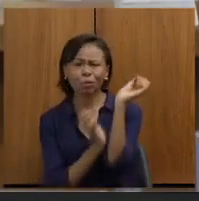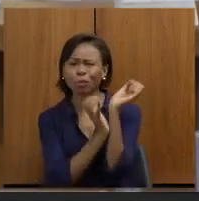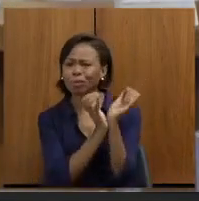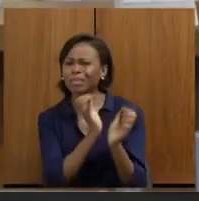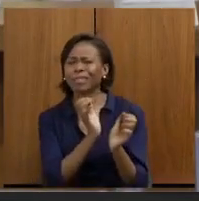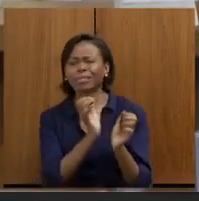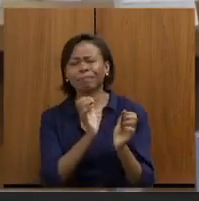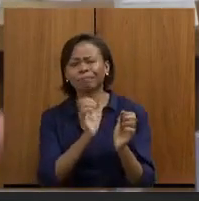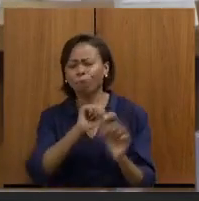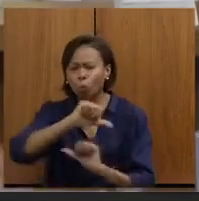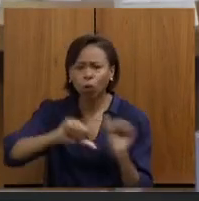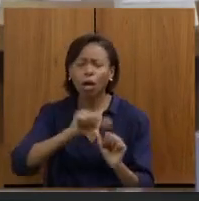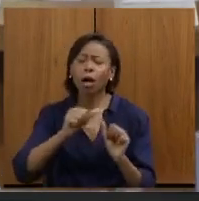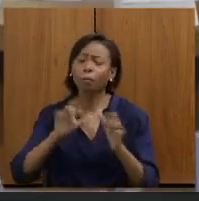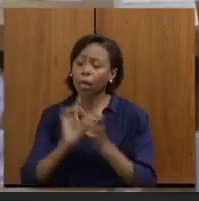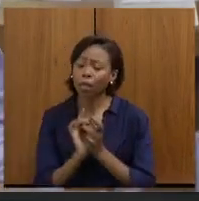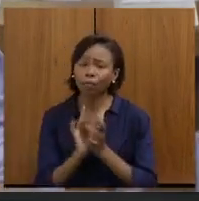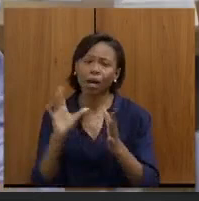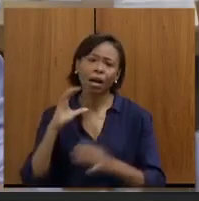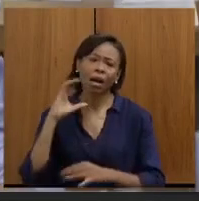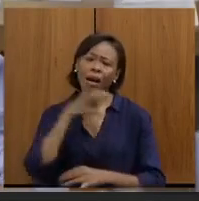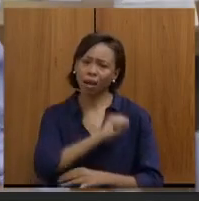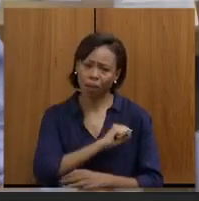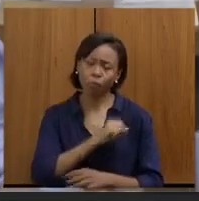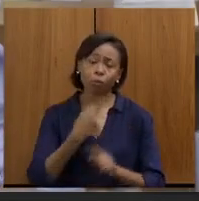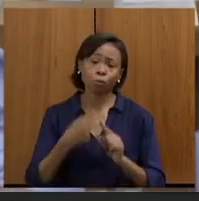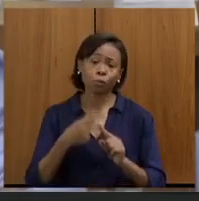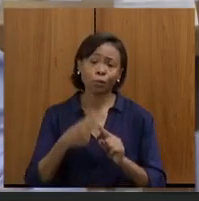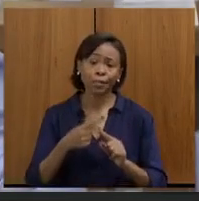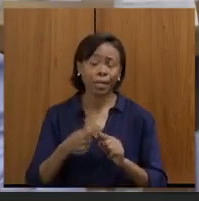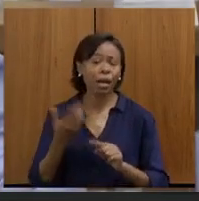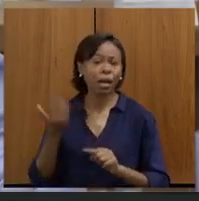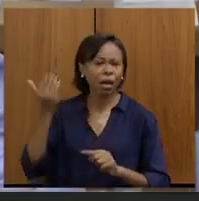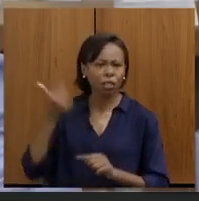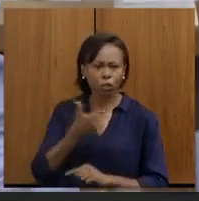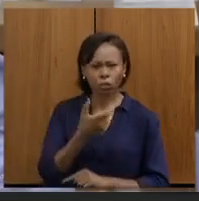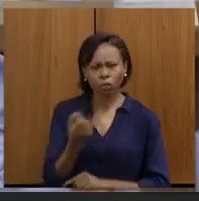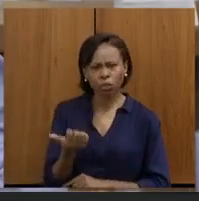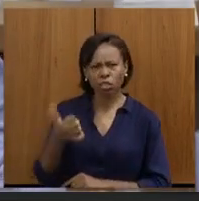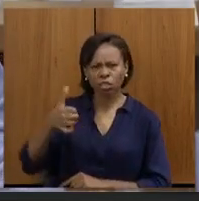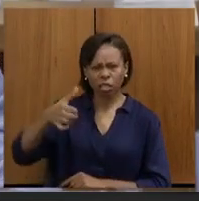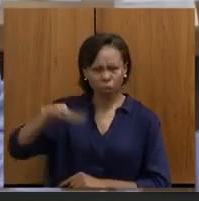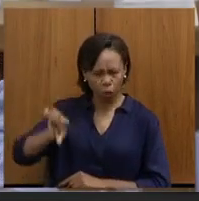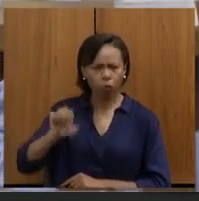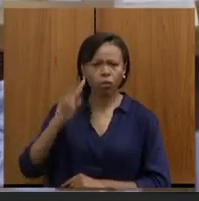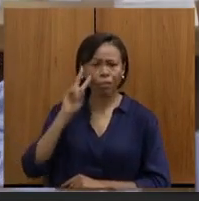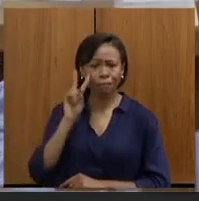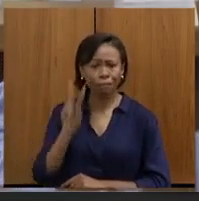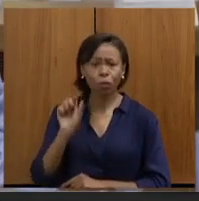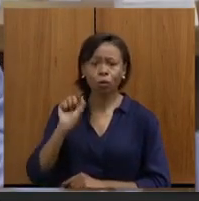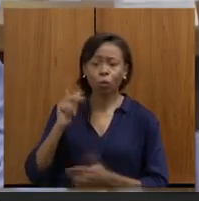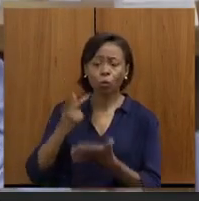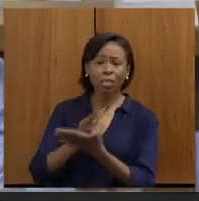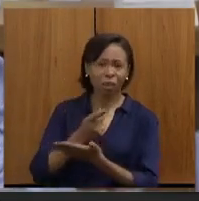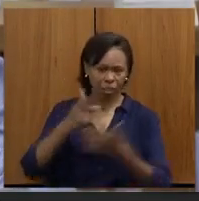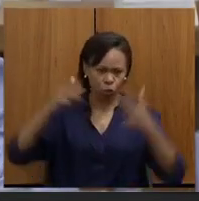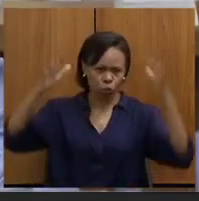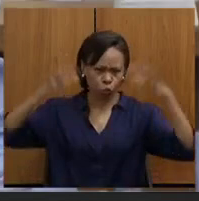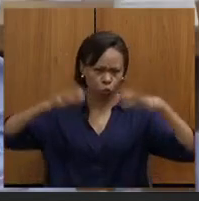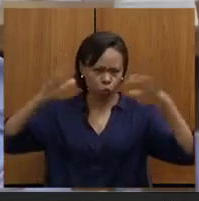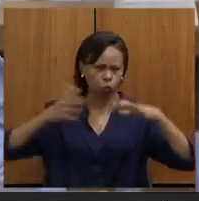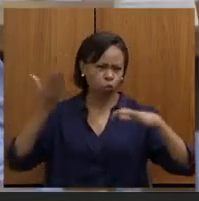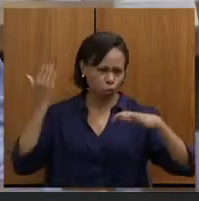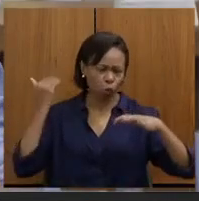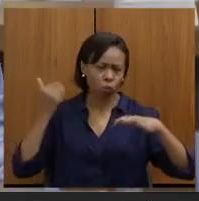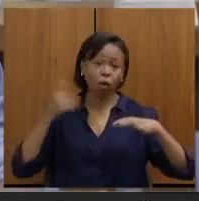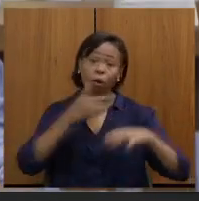vamos dizer assim, para conseguir destravar. Porque o que a gente viu acontecer em 2019, quando teve as chuvas, isso até é uma coisa que